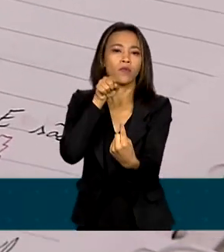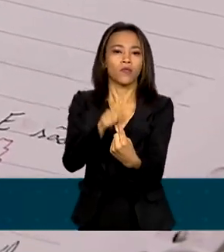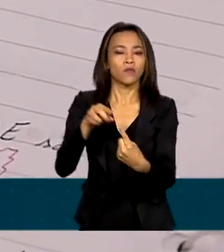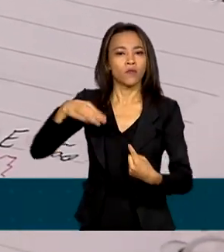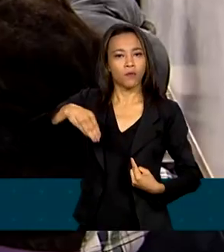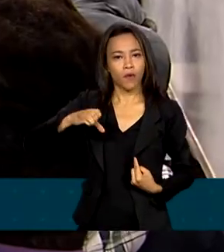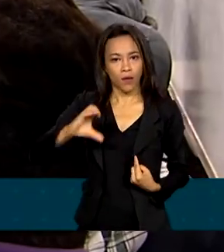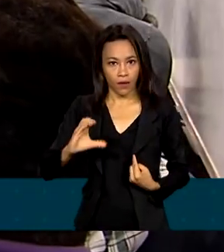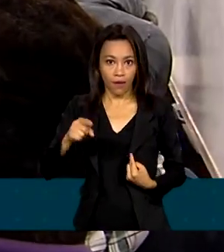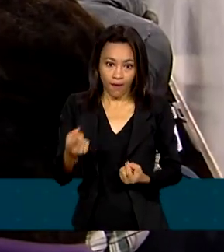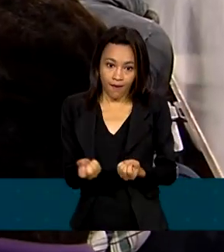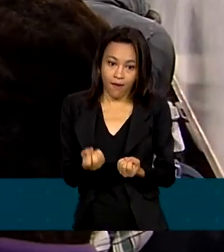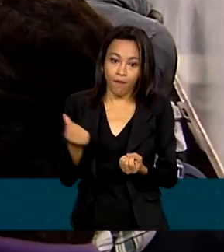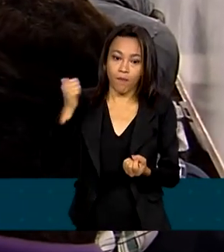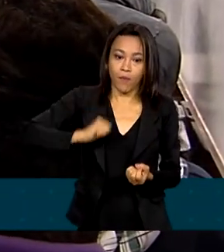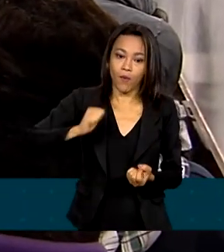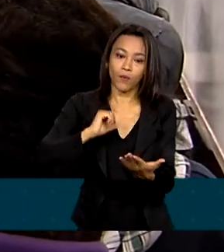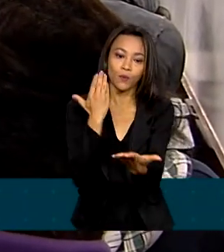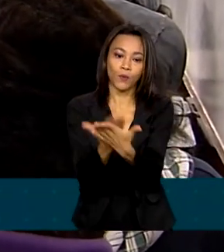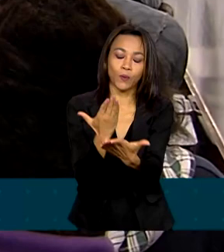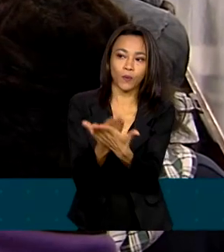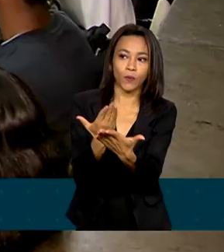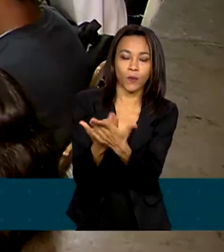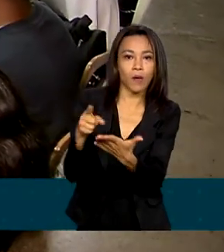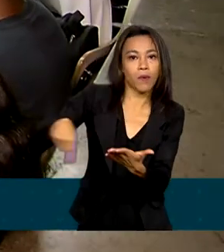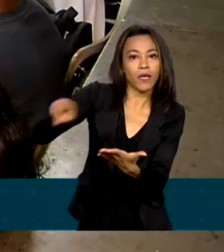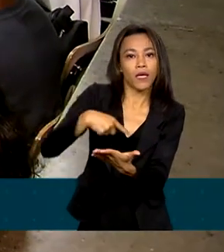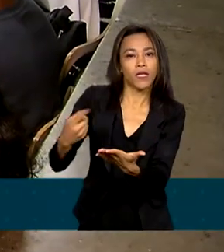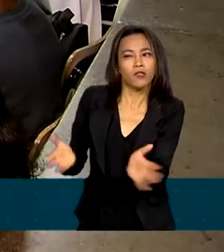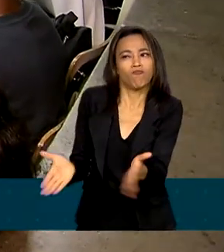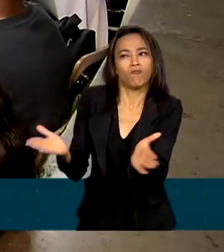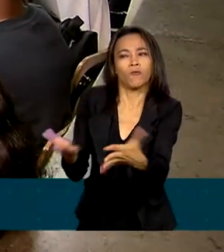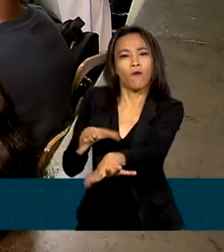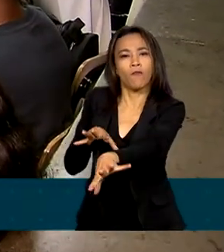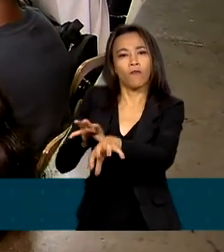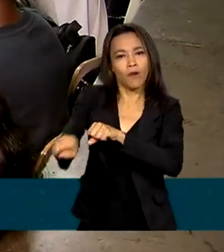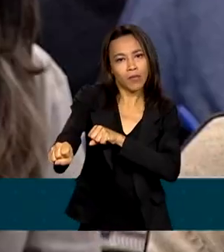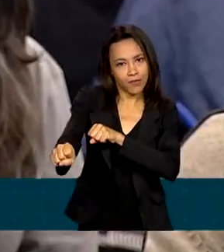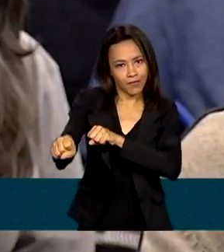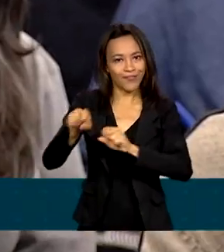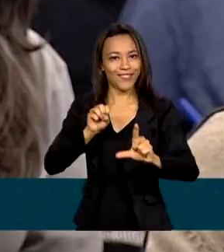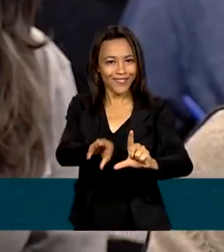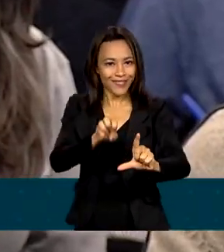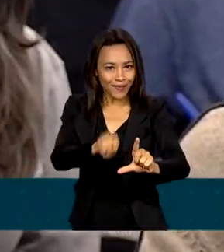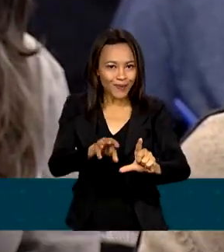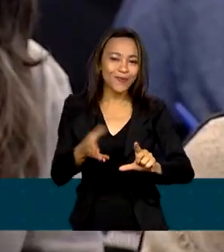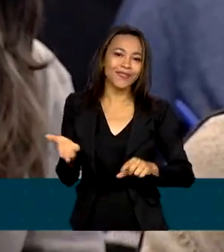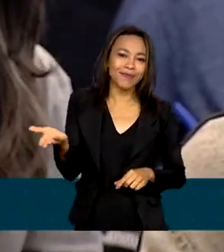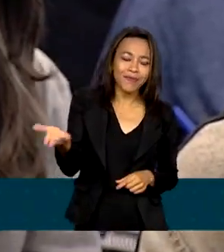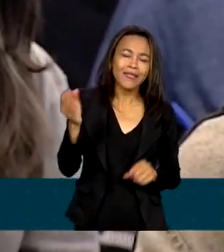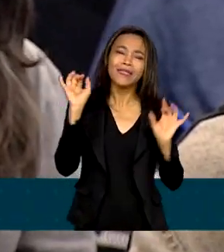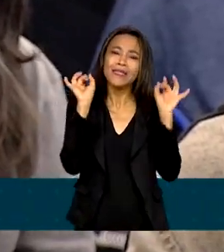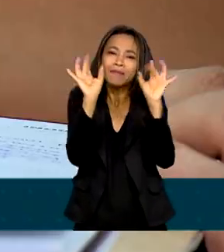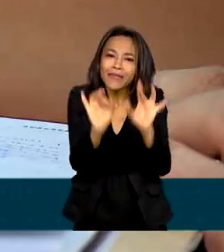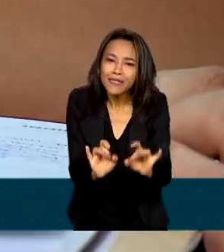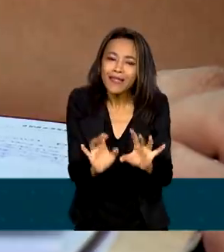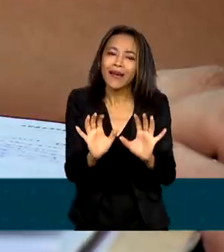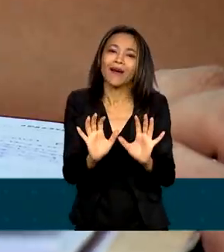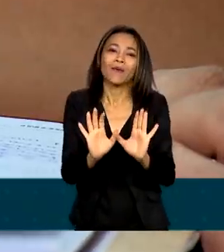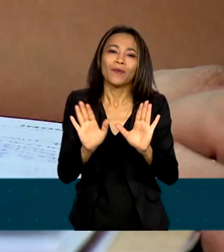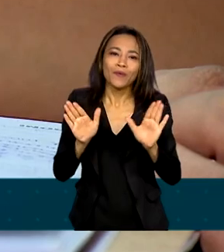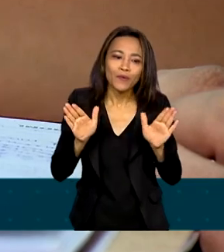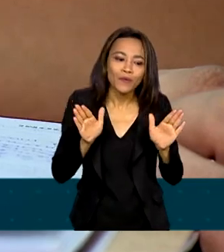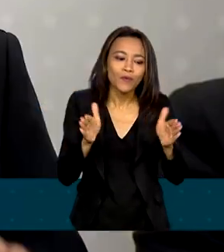MEC é criar bolsas para incentivar a conclusão dos cursos superiores de licenciatura, em especial em áreas de alta